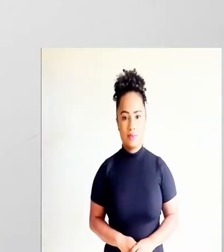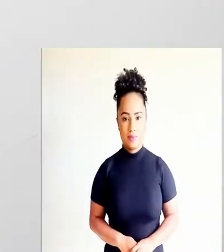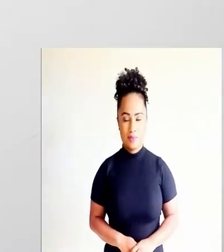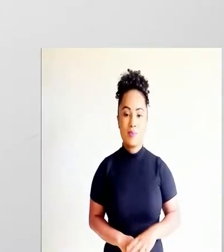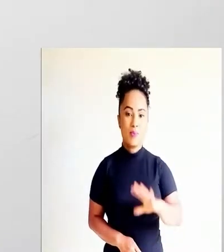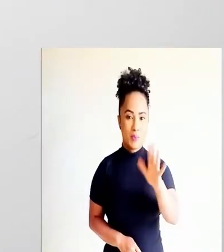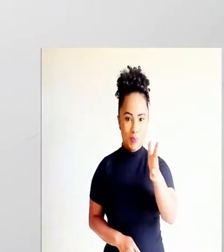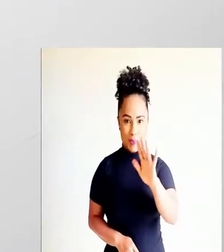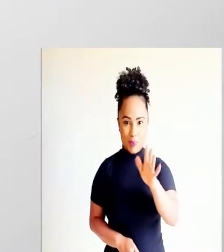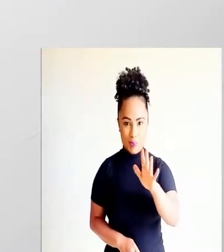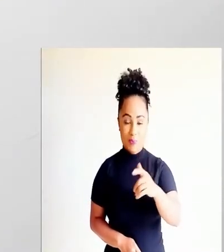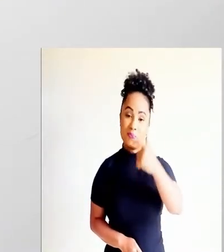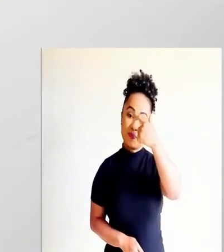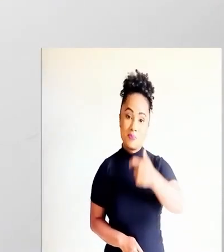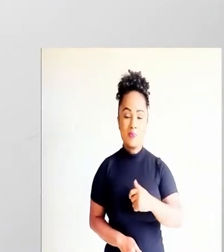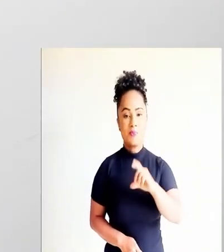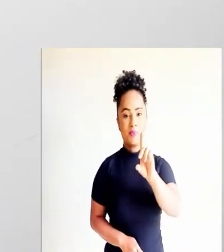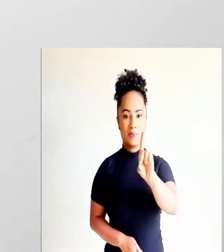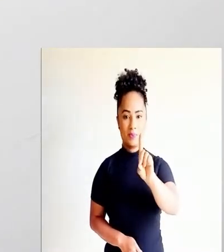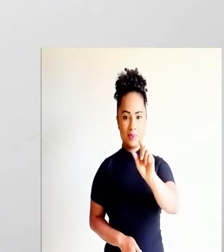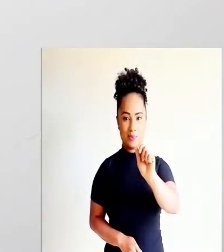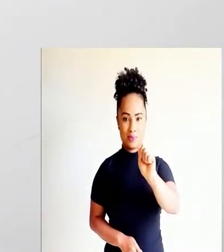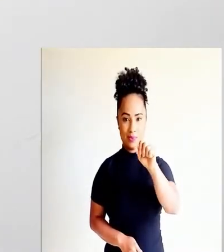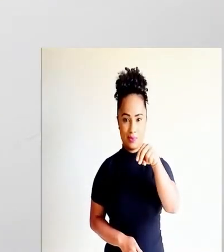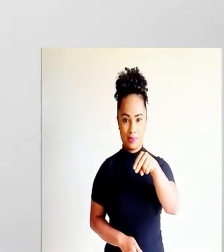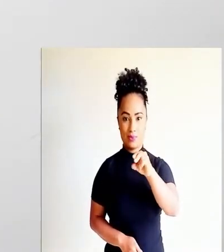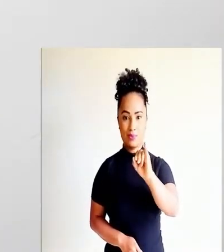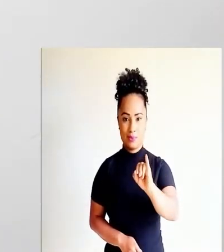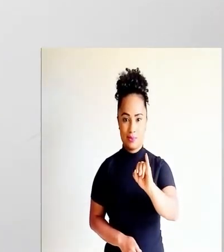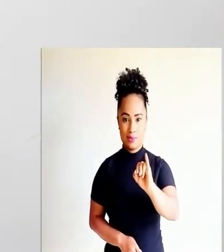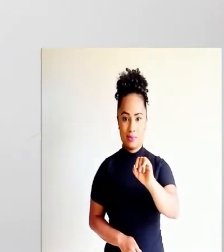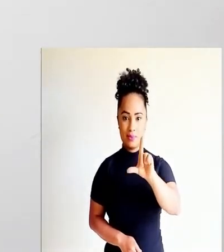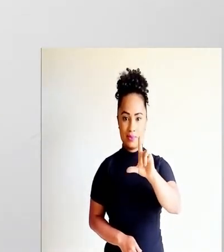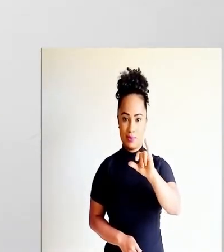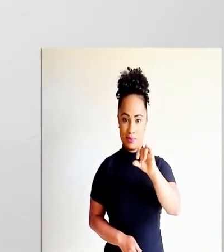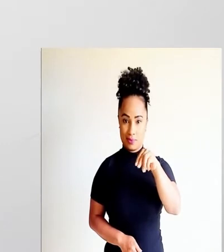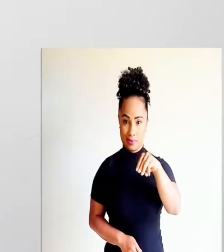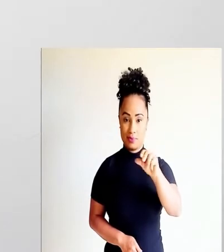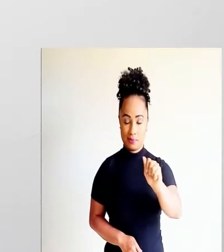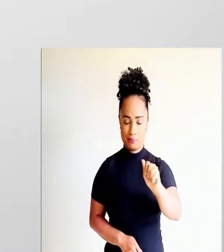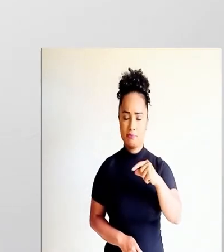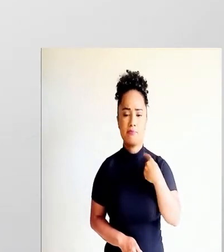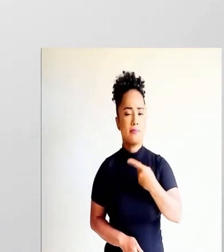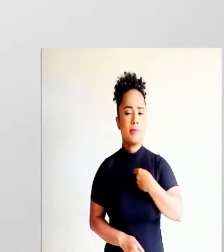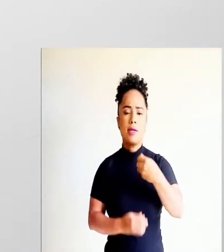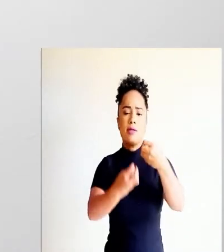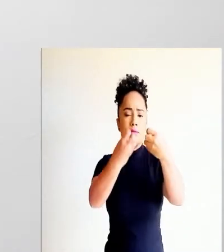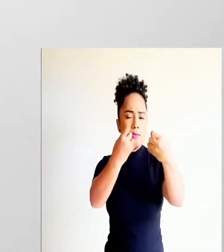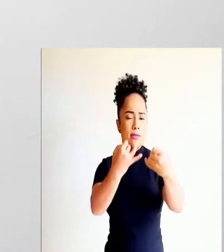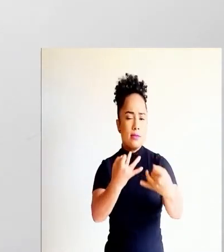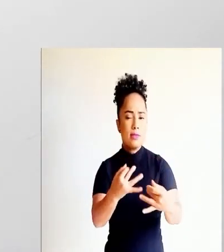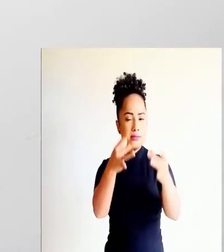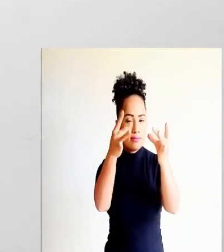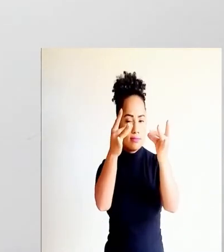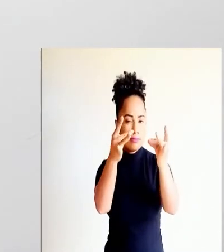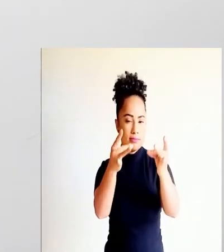Olá, eu sou a professora Dani Lima. Nós vamos falar um pouco sobre os descritores de língua portuguesa do nono ano